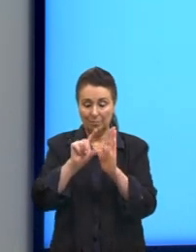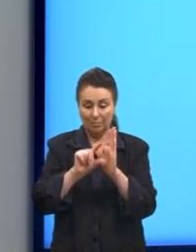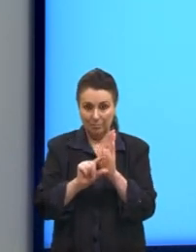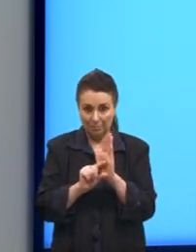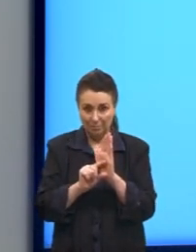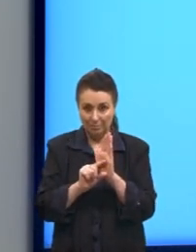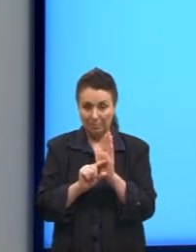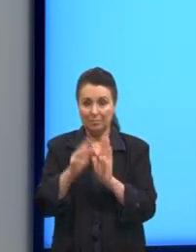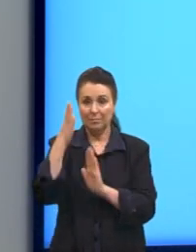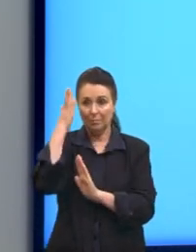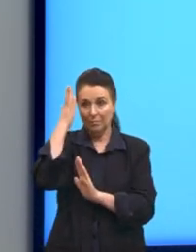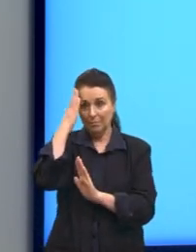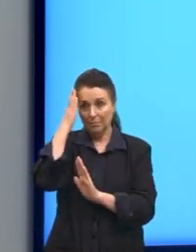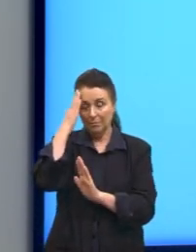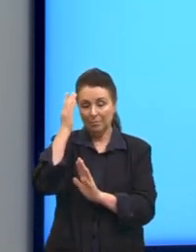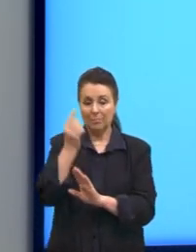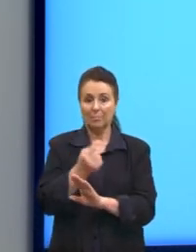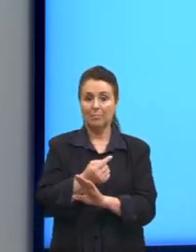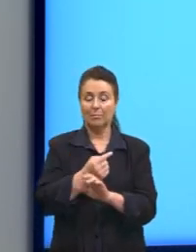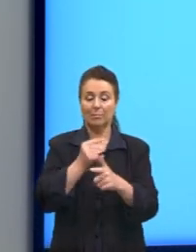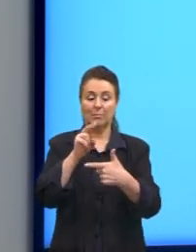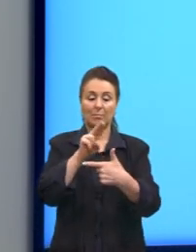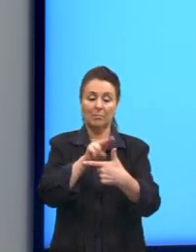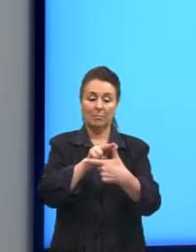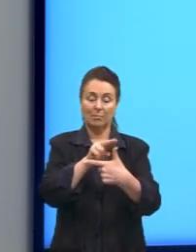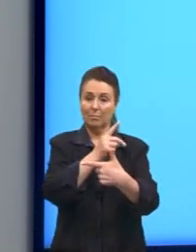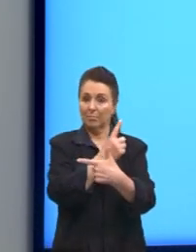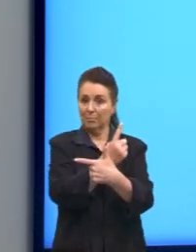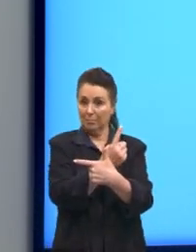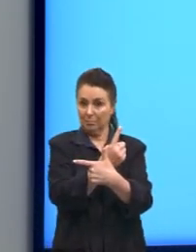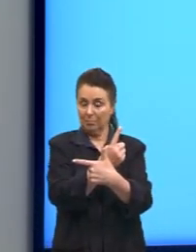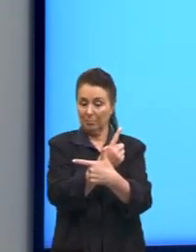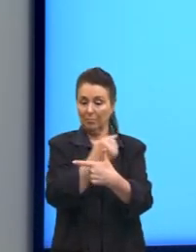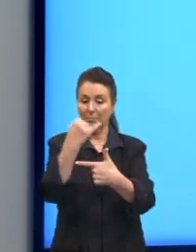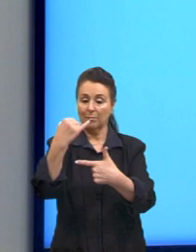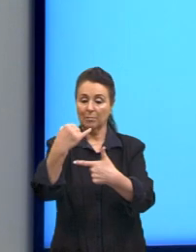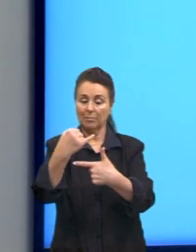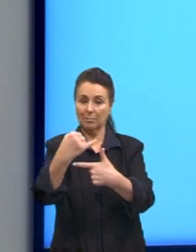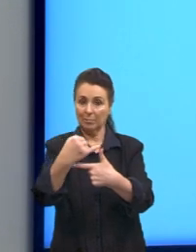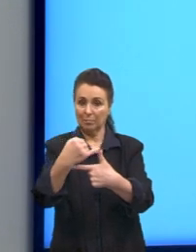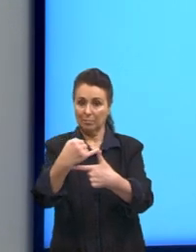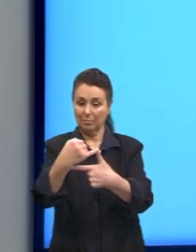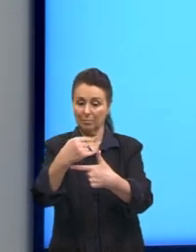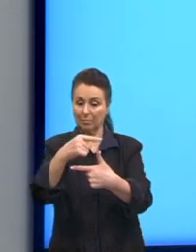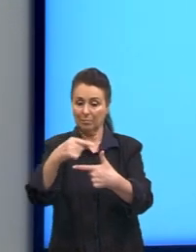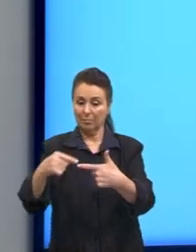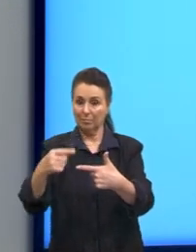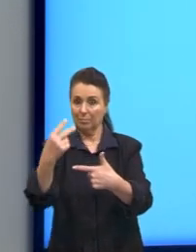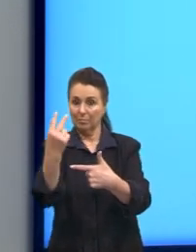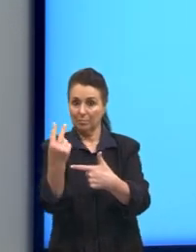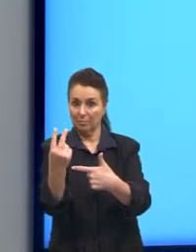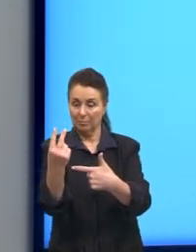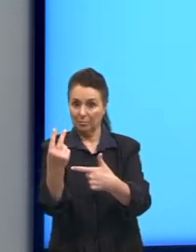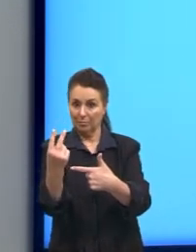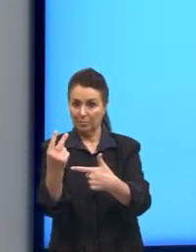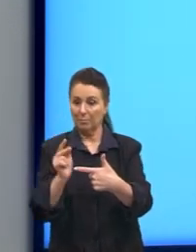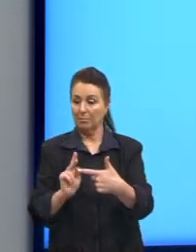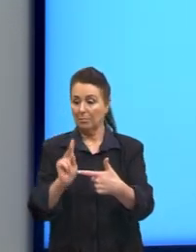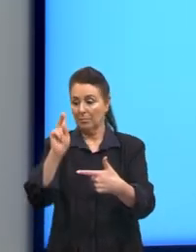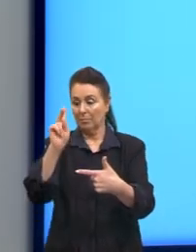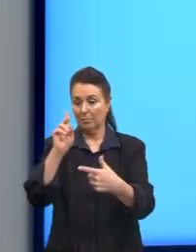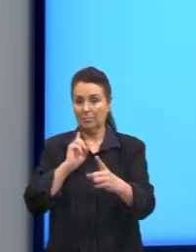nós sabíamos, então, que um dos catetos era 1 e a hipotenusa era o 2, né? O K que nós